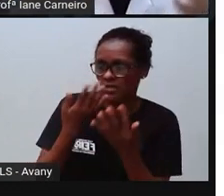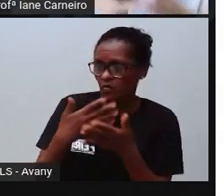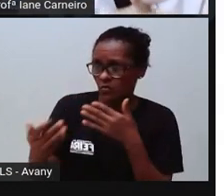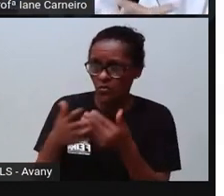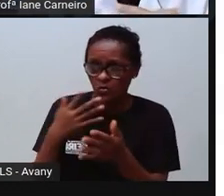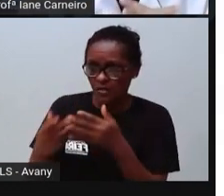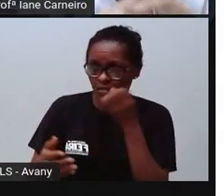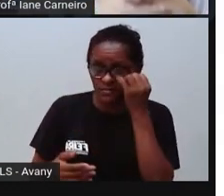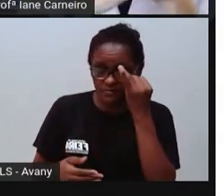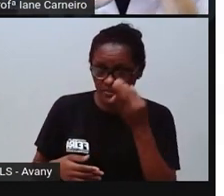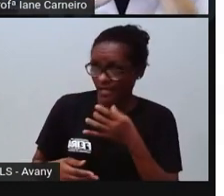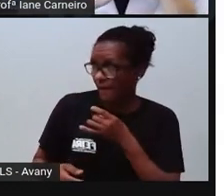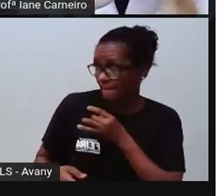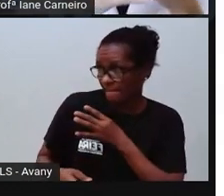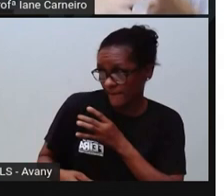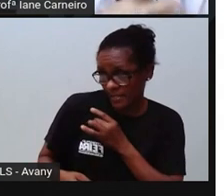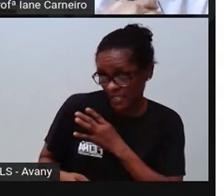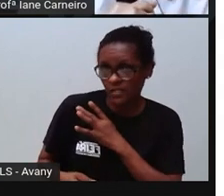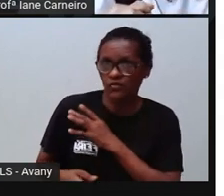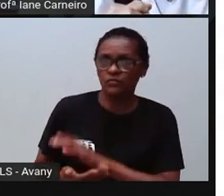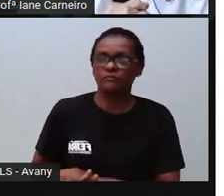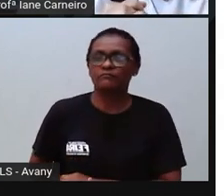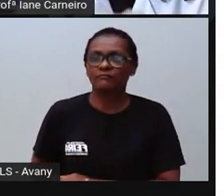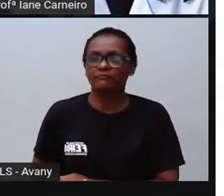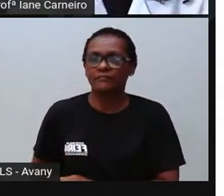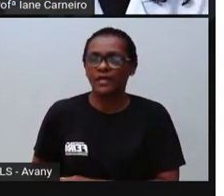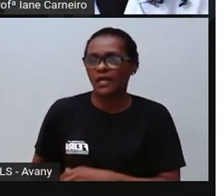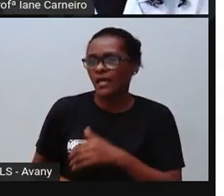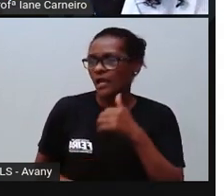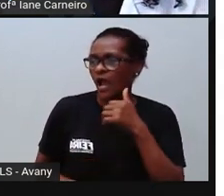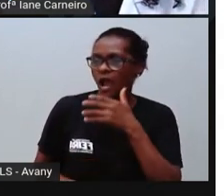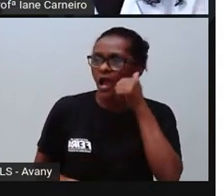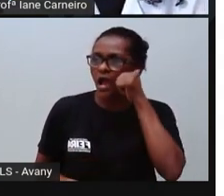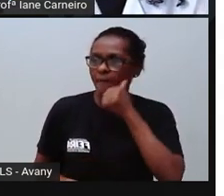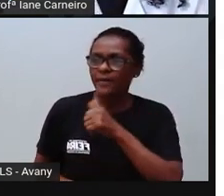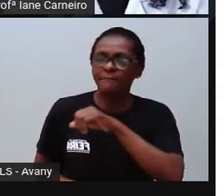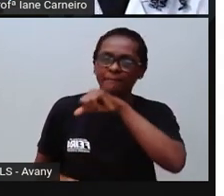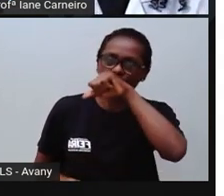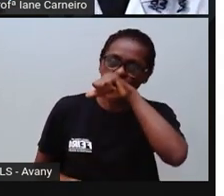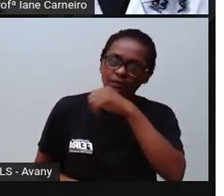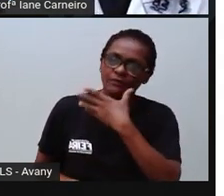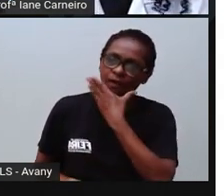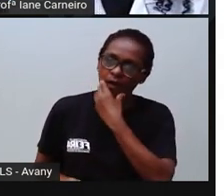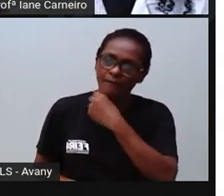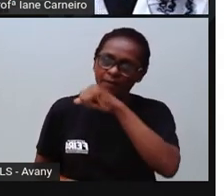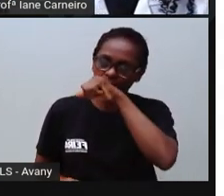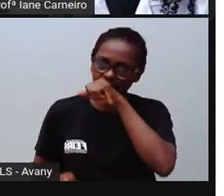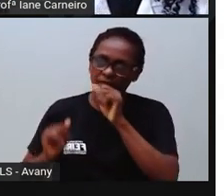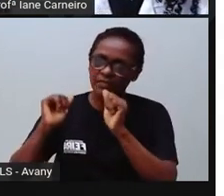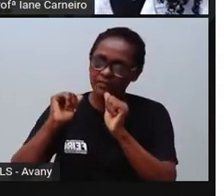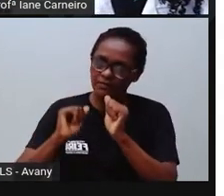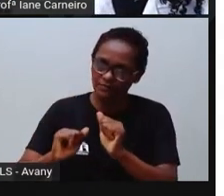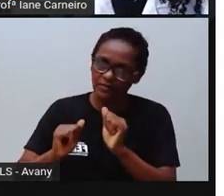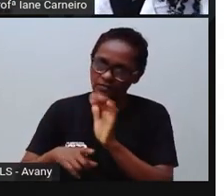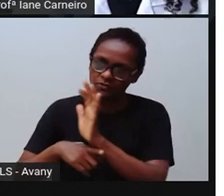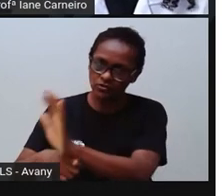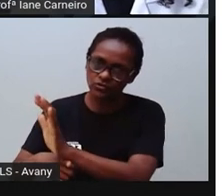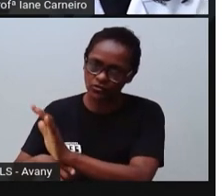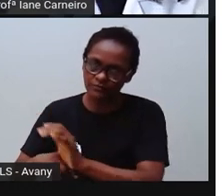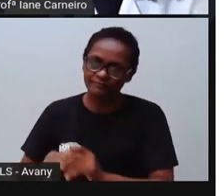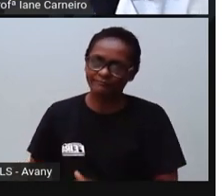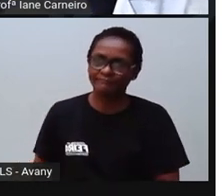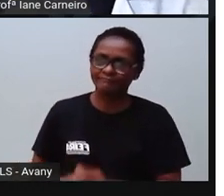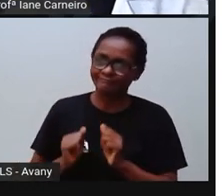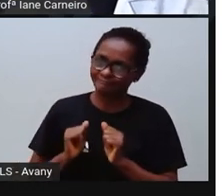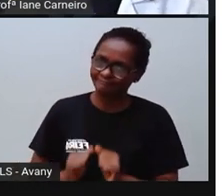E aí, o adulto vai te ajudar, certo? Outra coisa, ó, às vezes, quando a criança está zangada, né? Porque